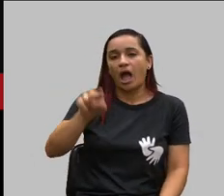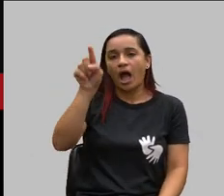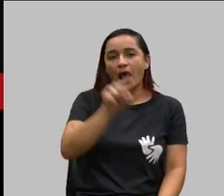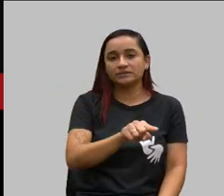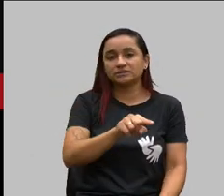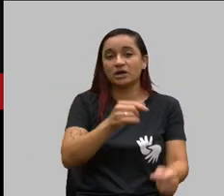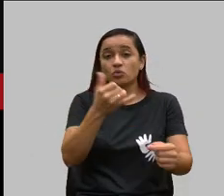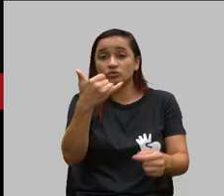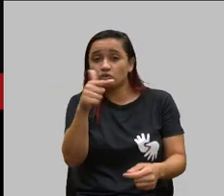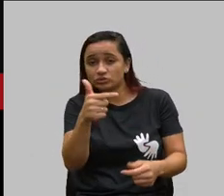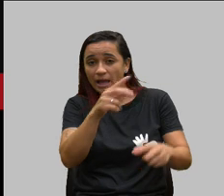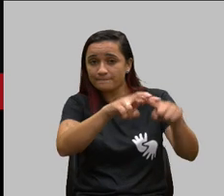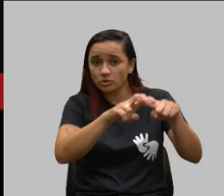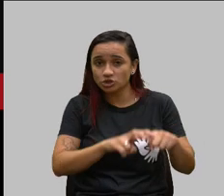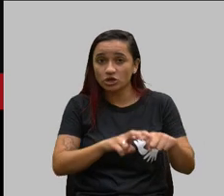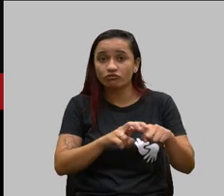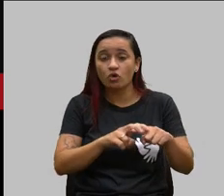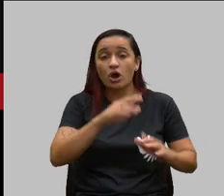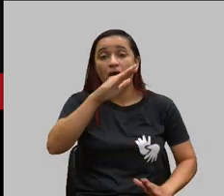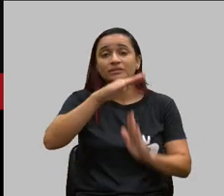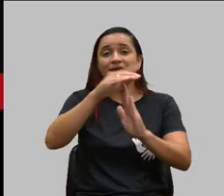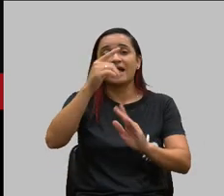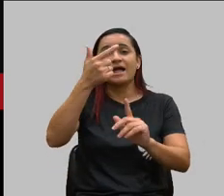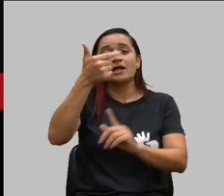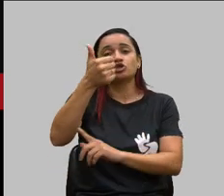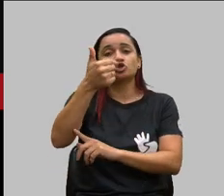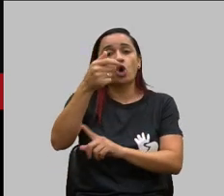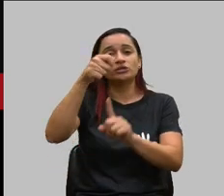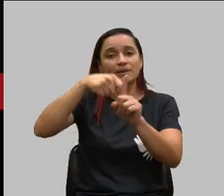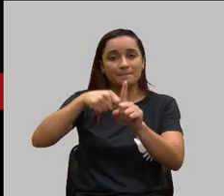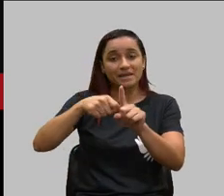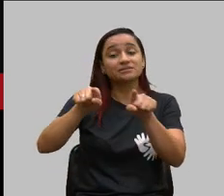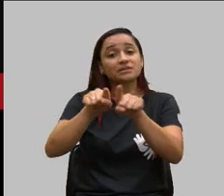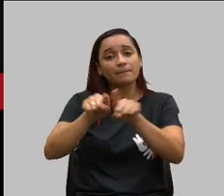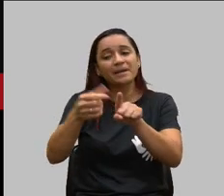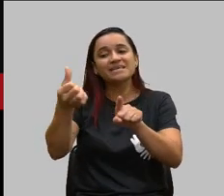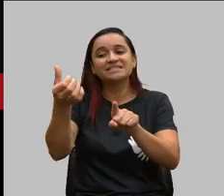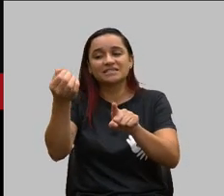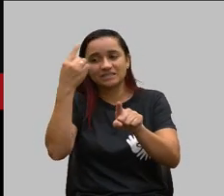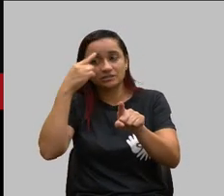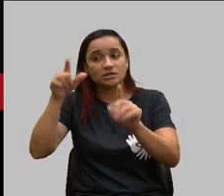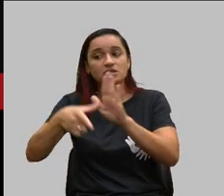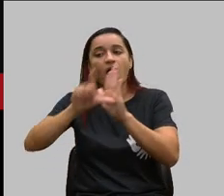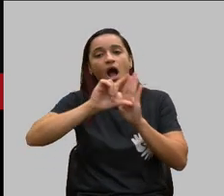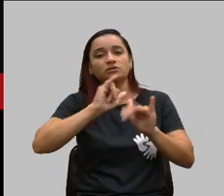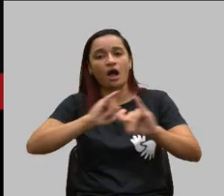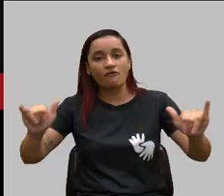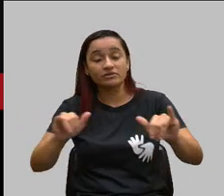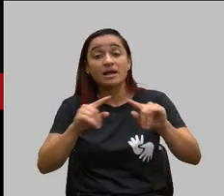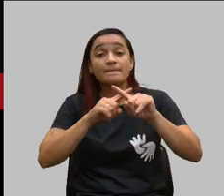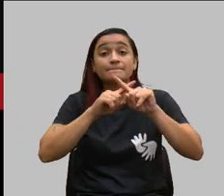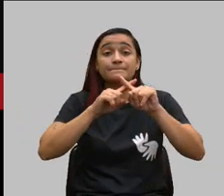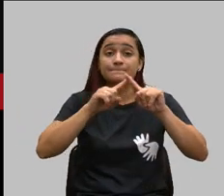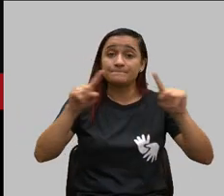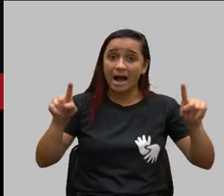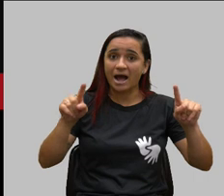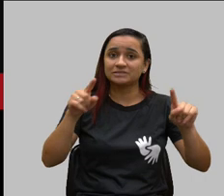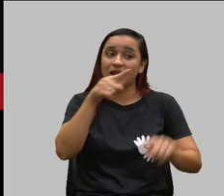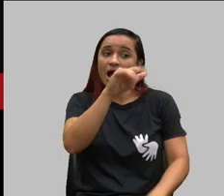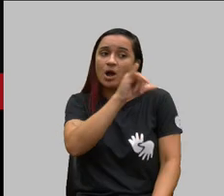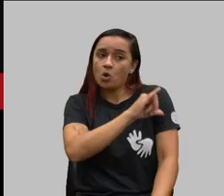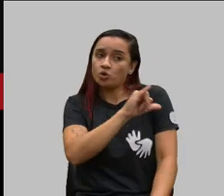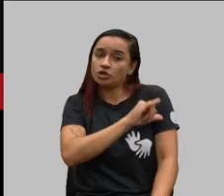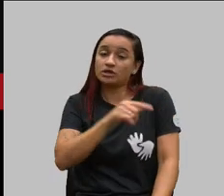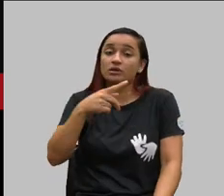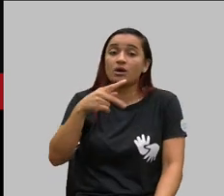menos de 12 meses e precisava de 60 dias entretanto o PROCON Rio de Janeiro entrou com uma ação